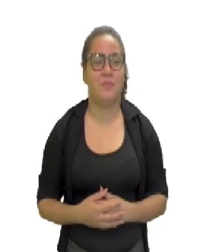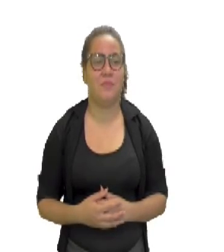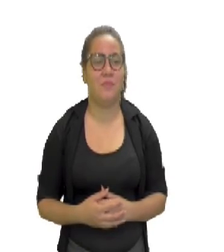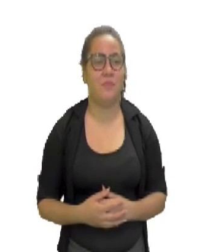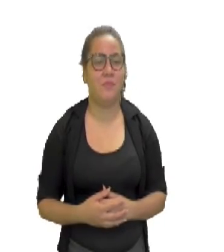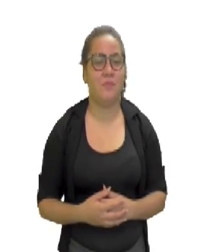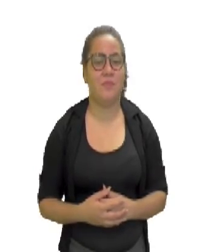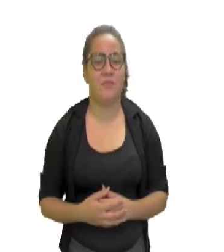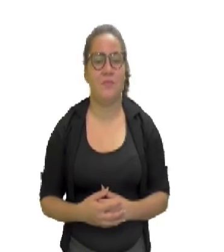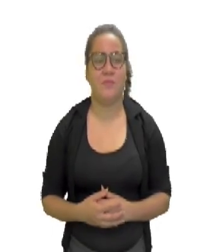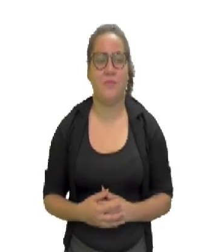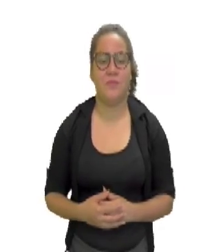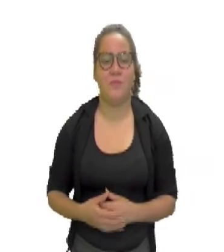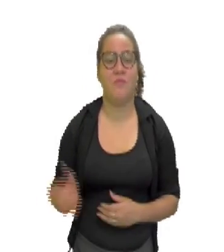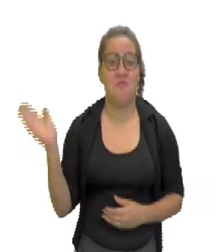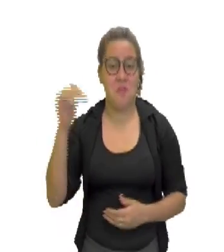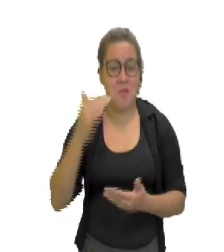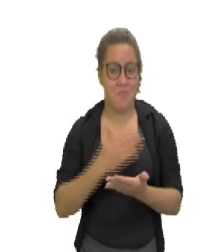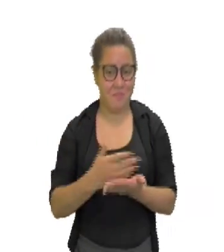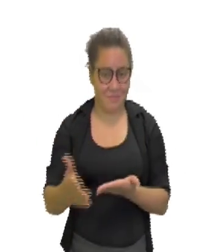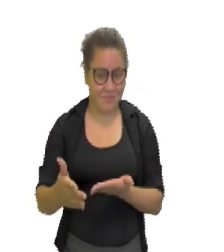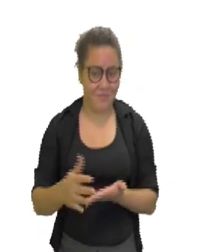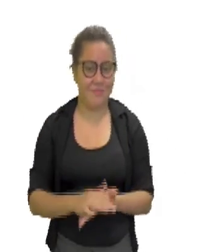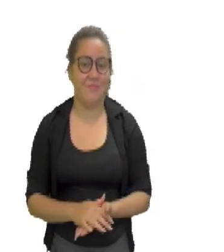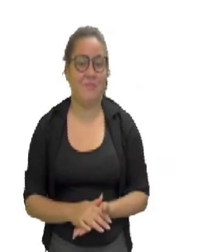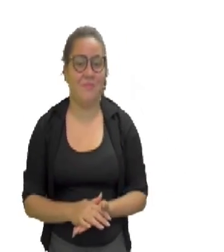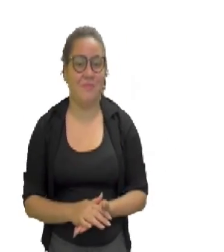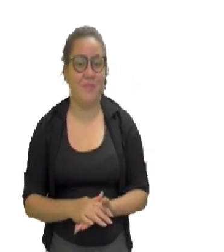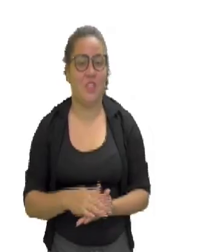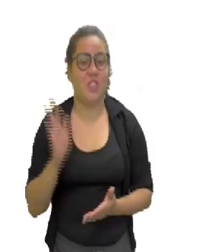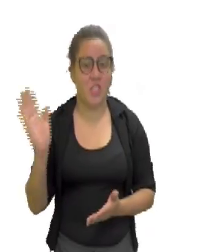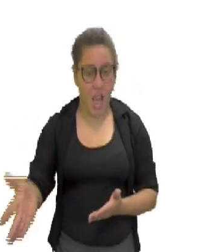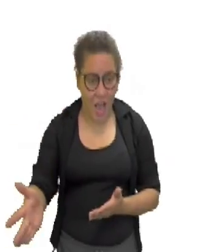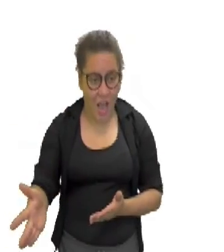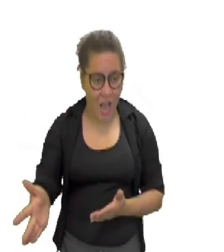Vamos lá? Valendo!